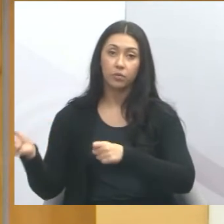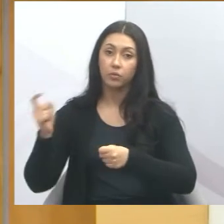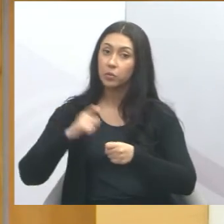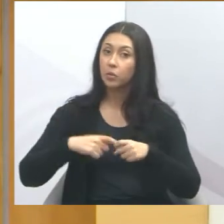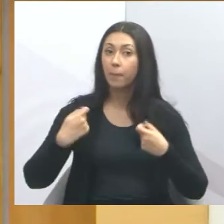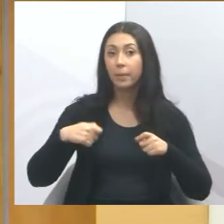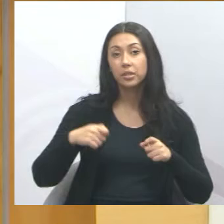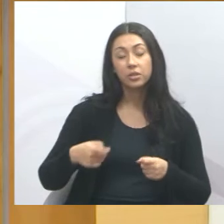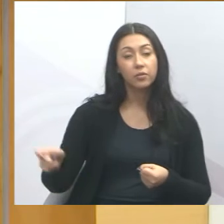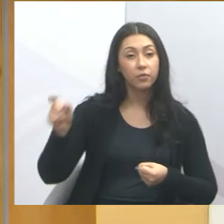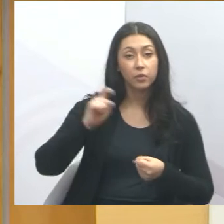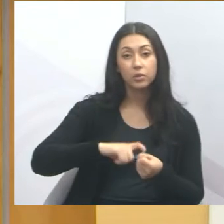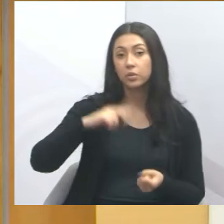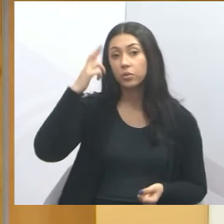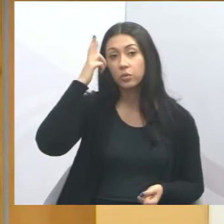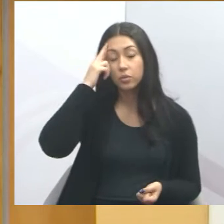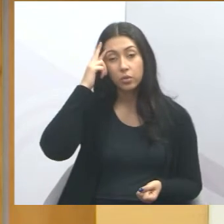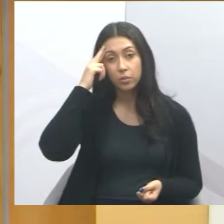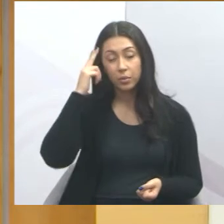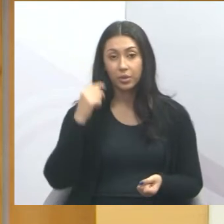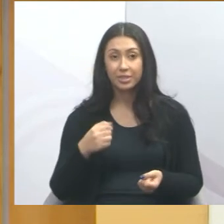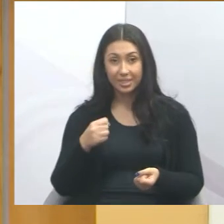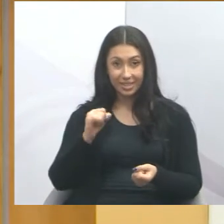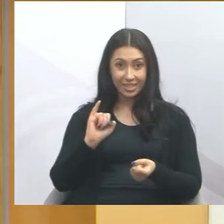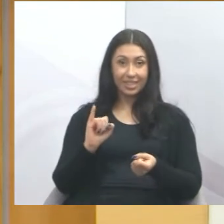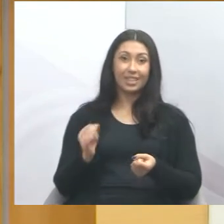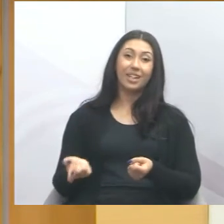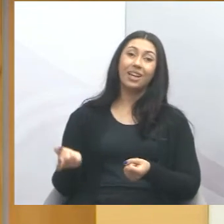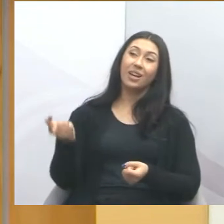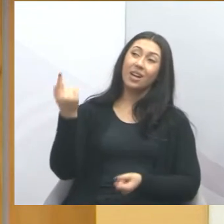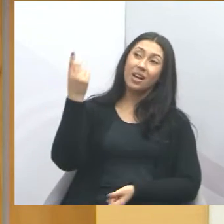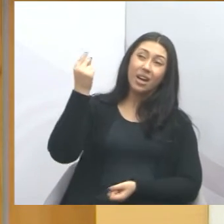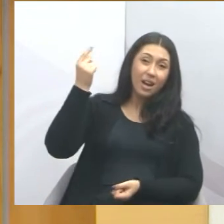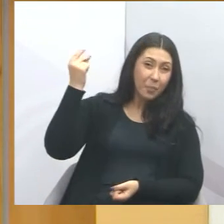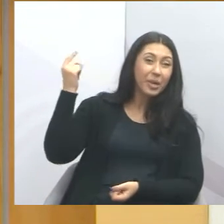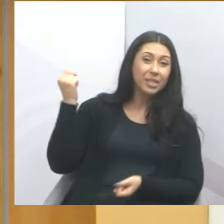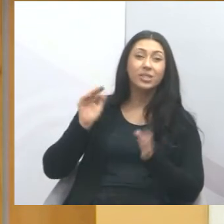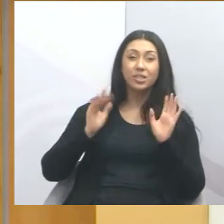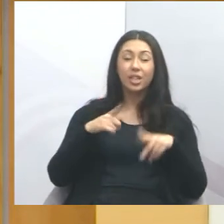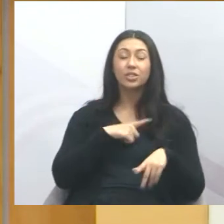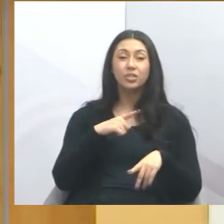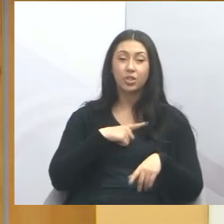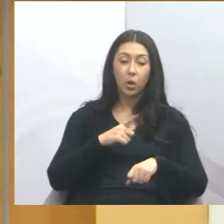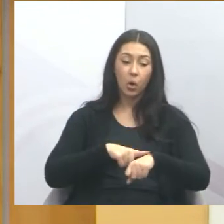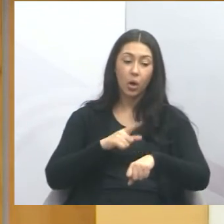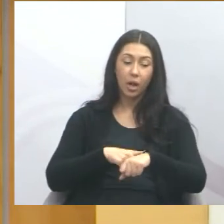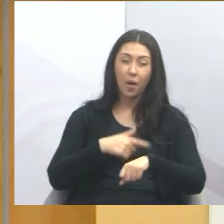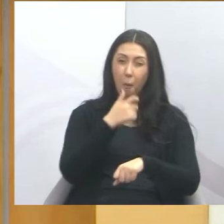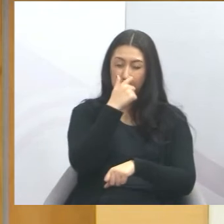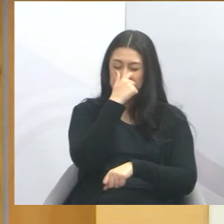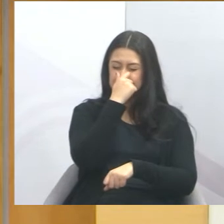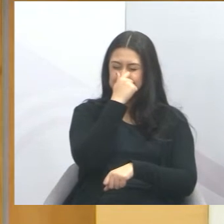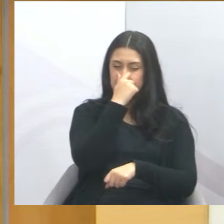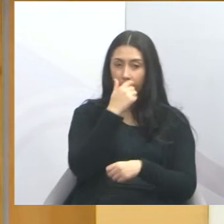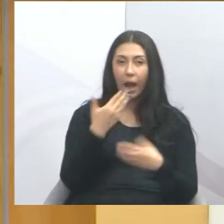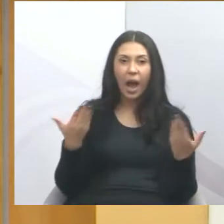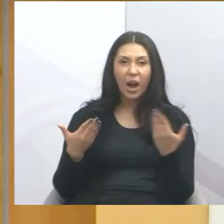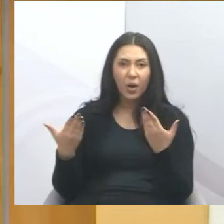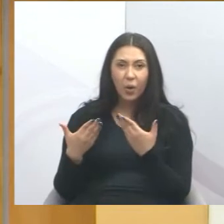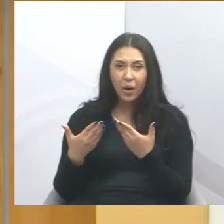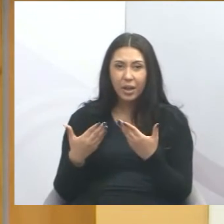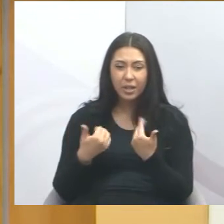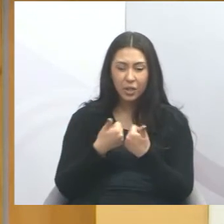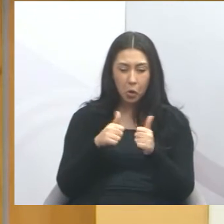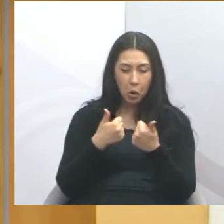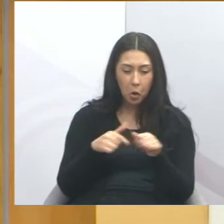retomar o que era antes, se antes já havia alguns horários que estava superlotado, agora